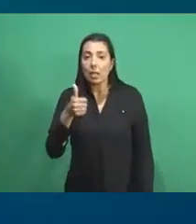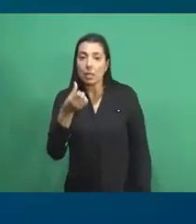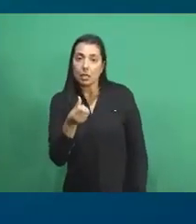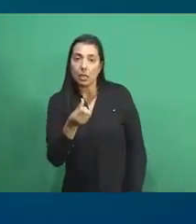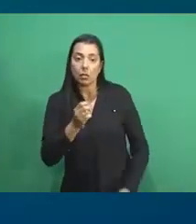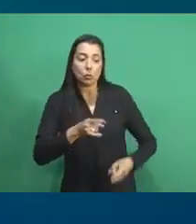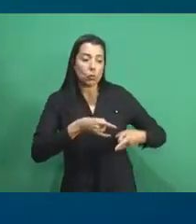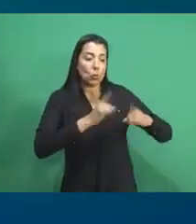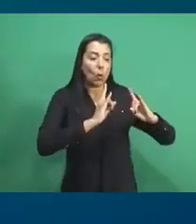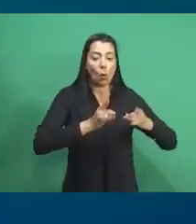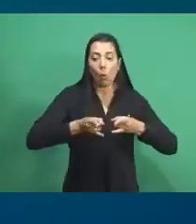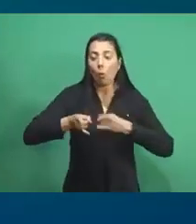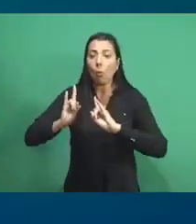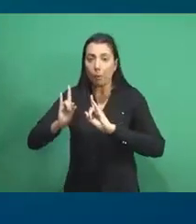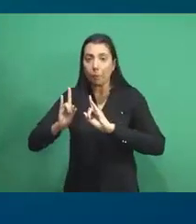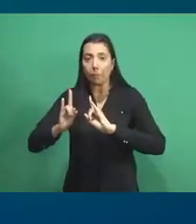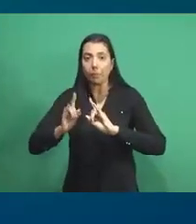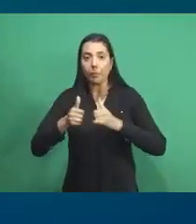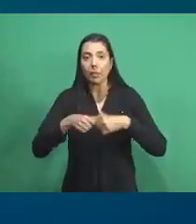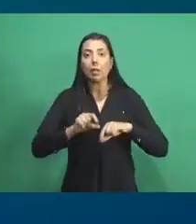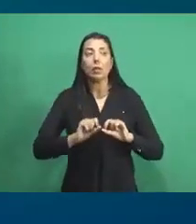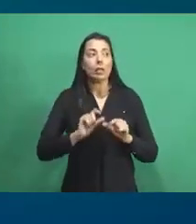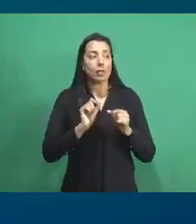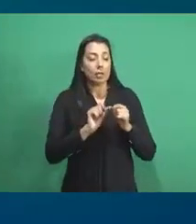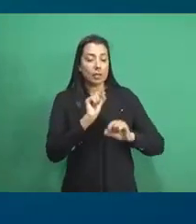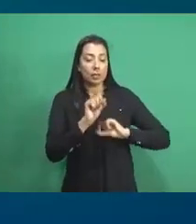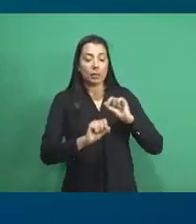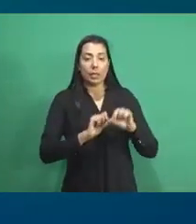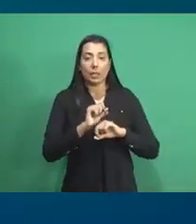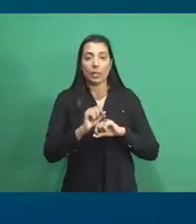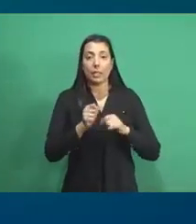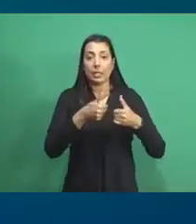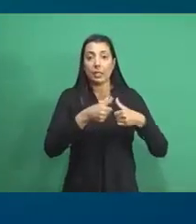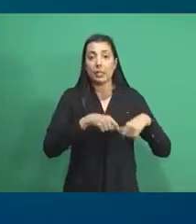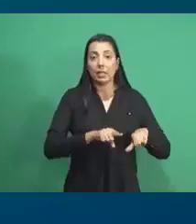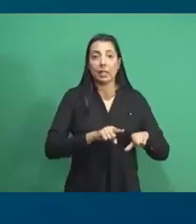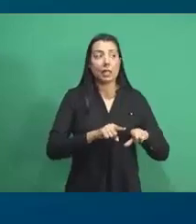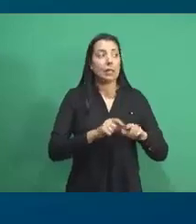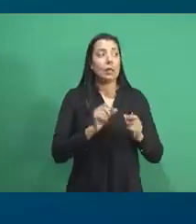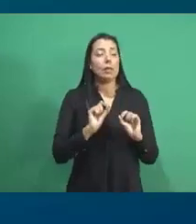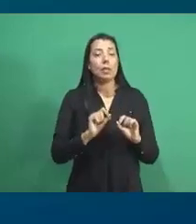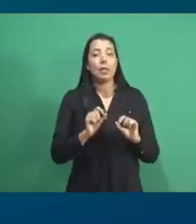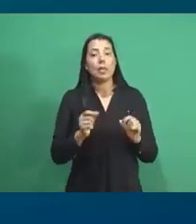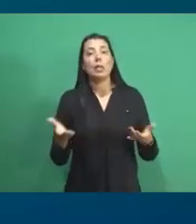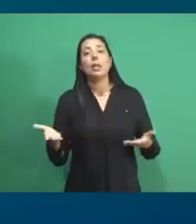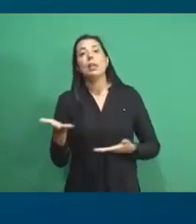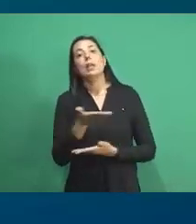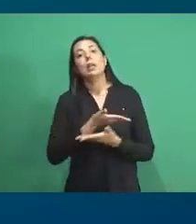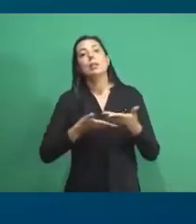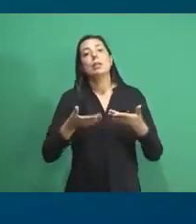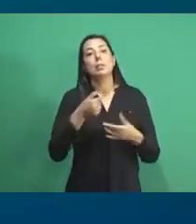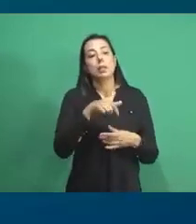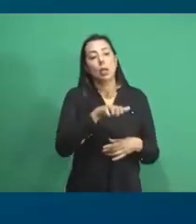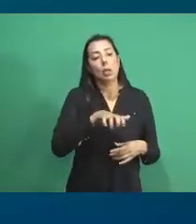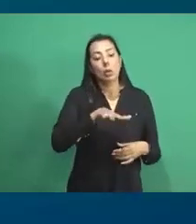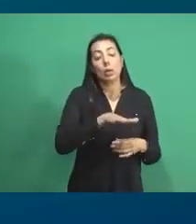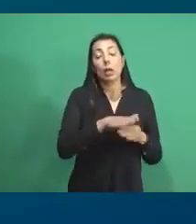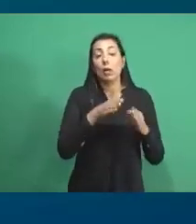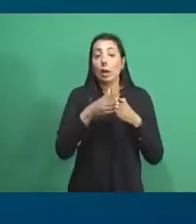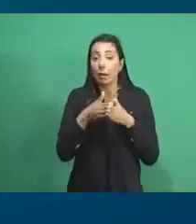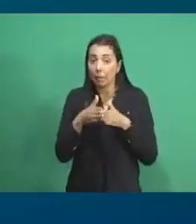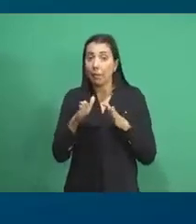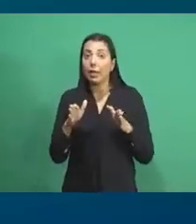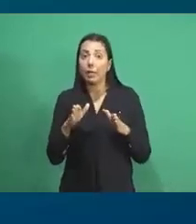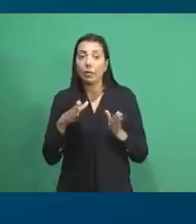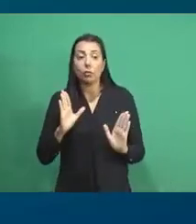torres. Essas torres, elas estarão fazendo o quê? Elas estarão enviando para aquele ambiente aberto